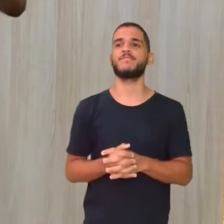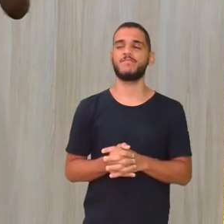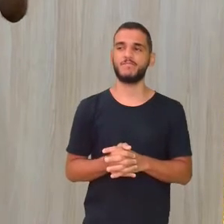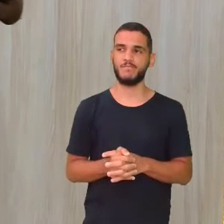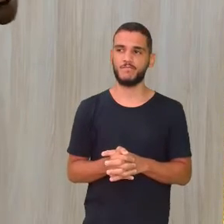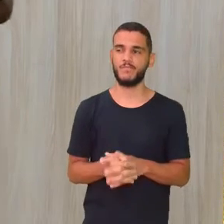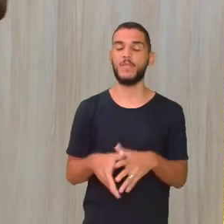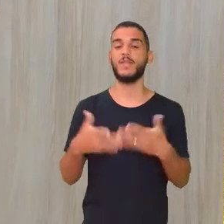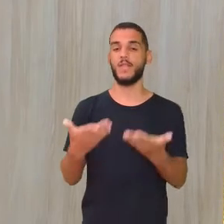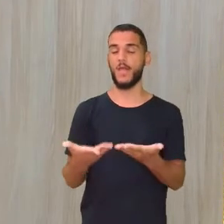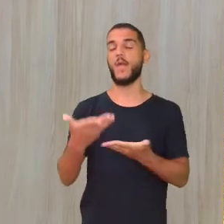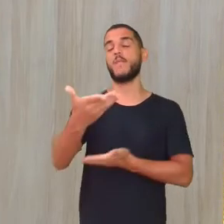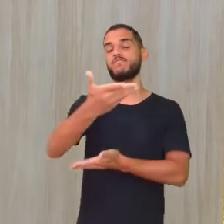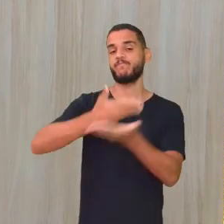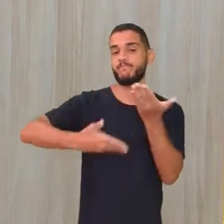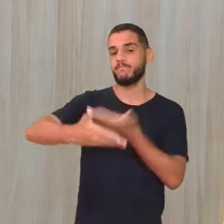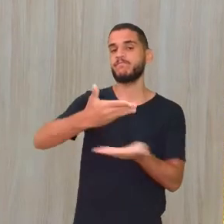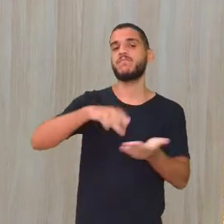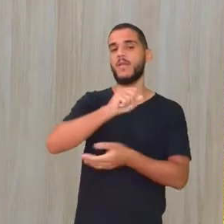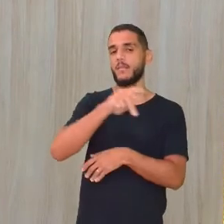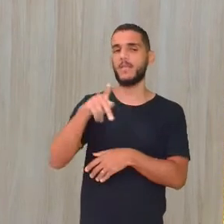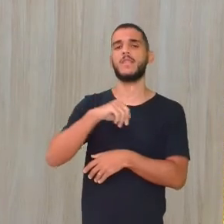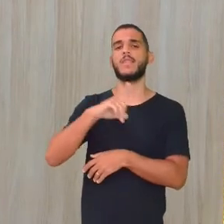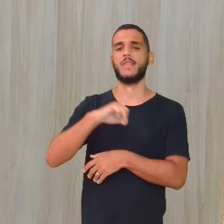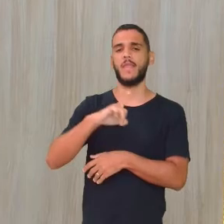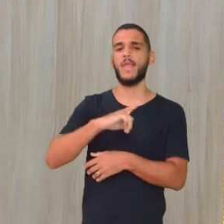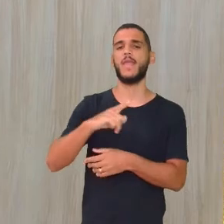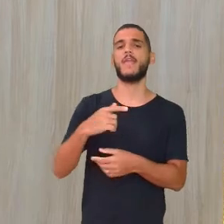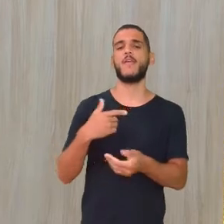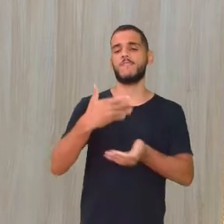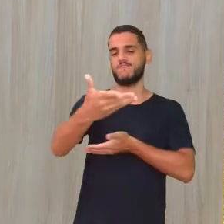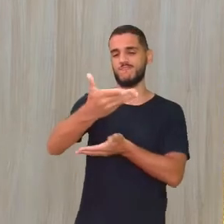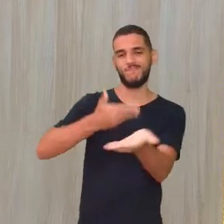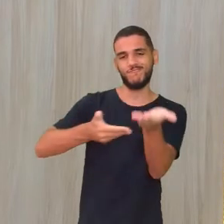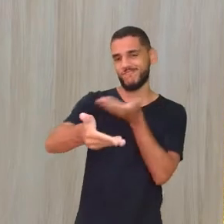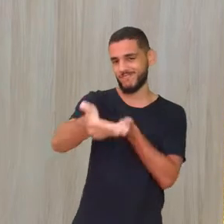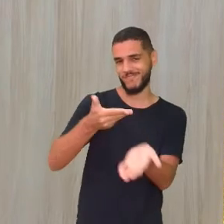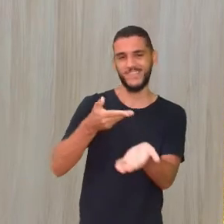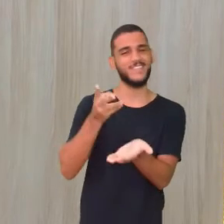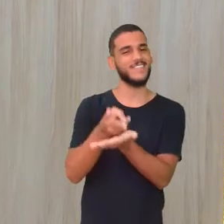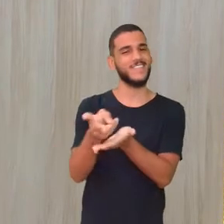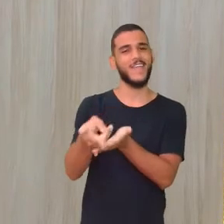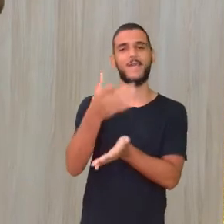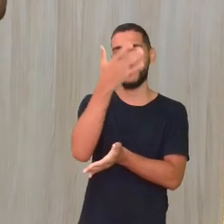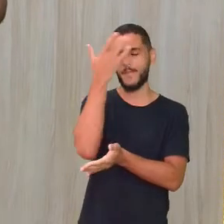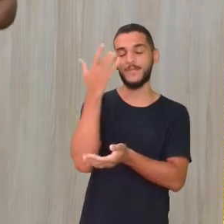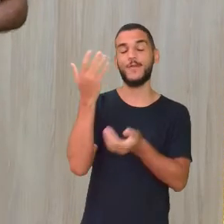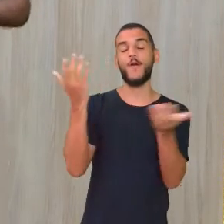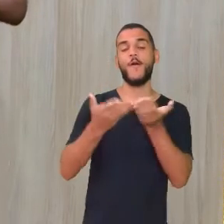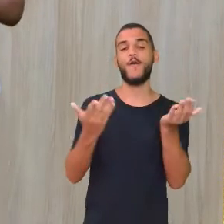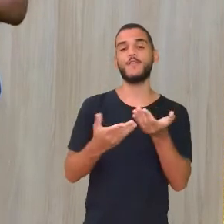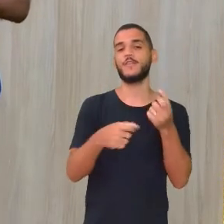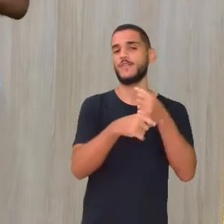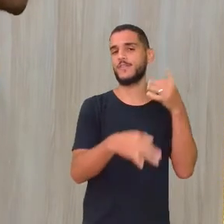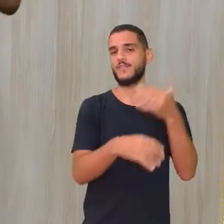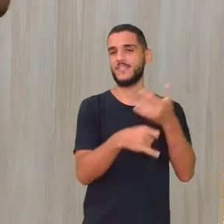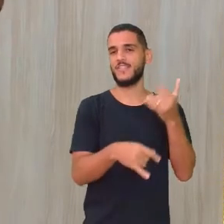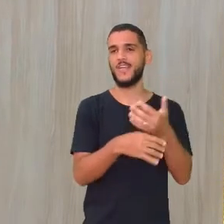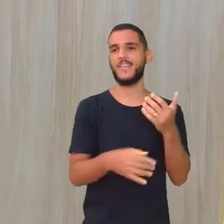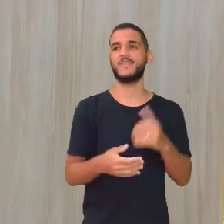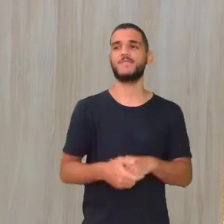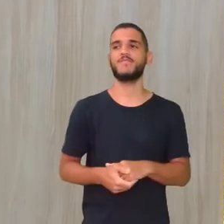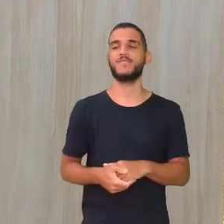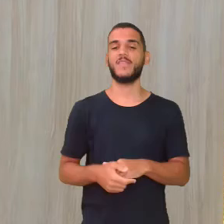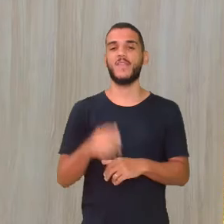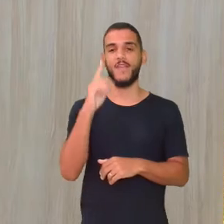Esse aplicativo é bom que tem uma interatividade Ricardinho, você, você, Ricardinho Com uma pessoa hoje que está no chat Olha